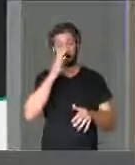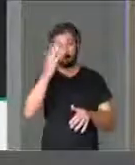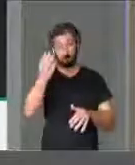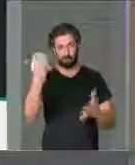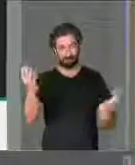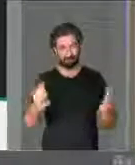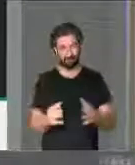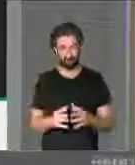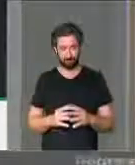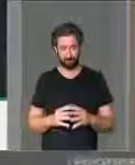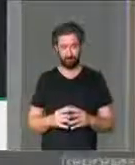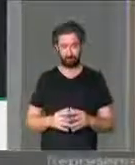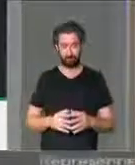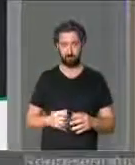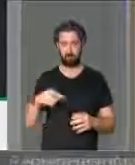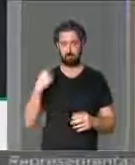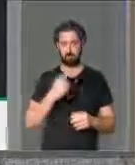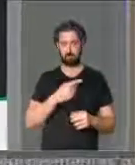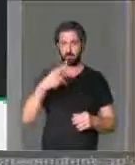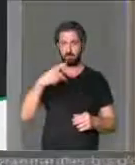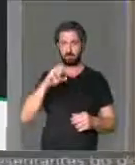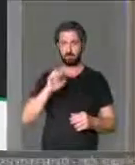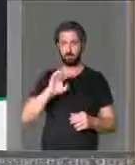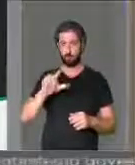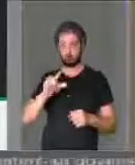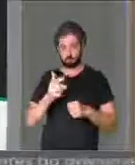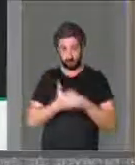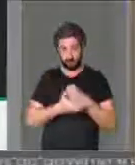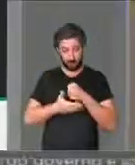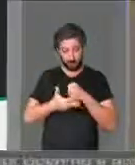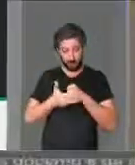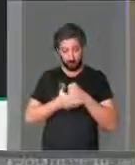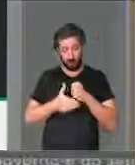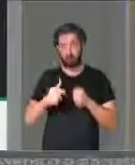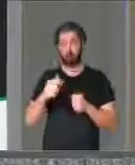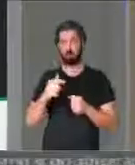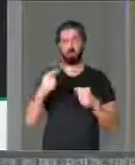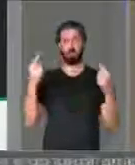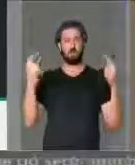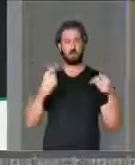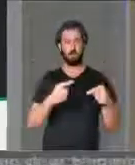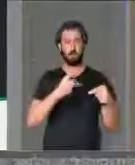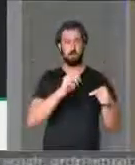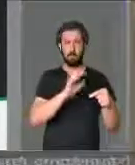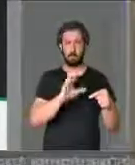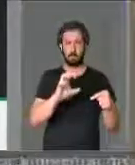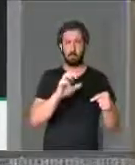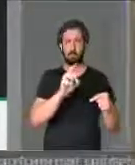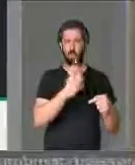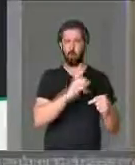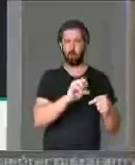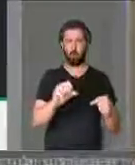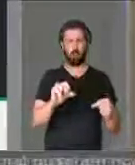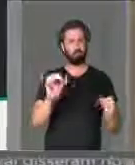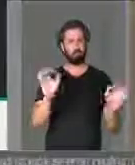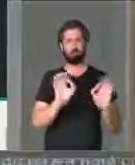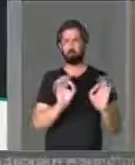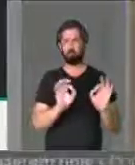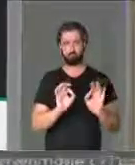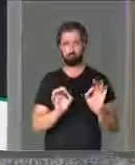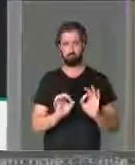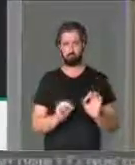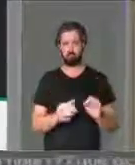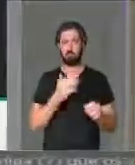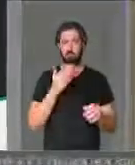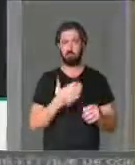O PSOL não tem na essência nada contra a PEC 199, aliás